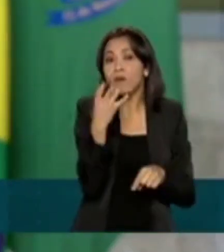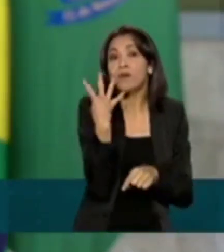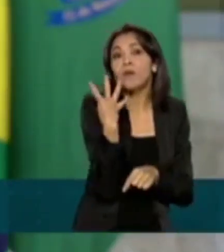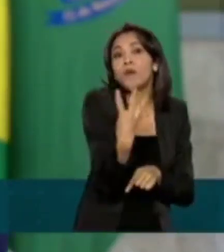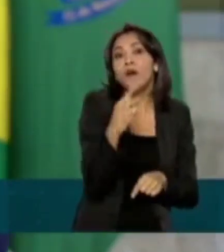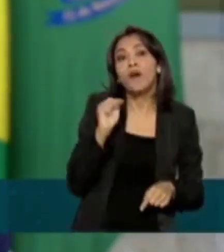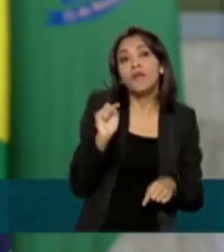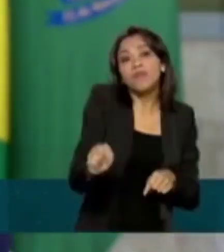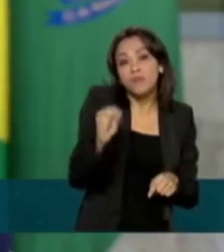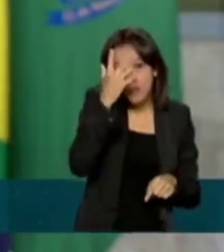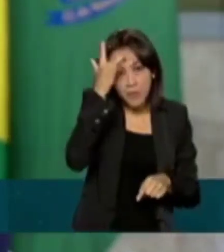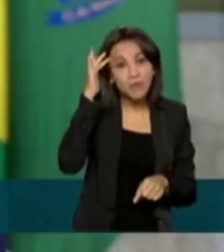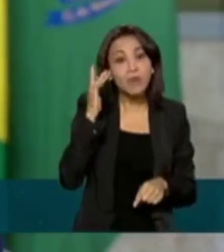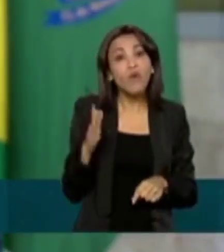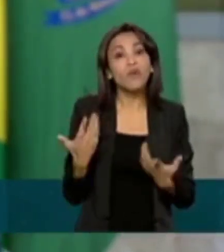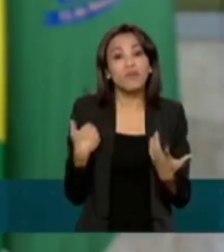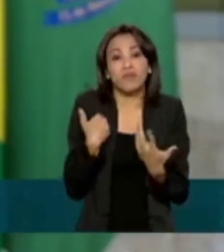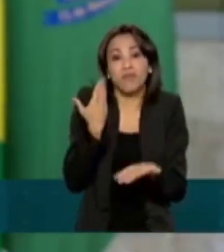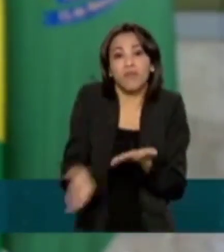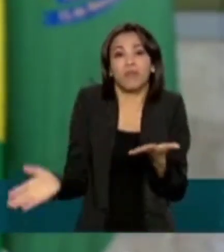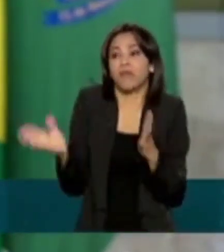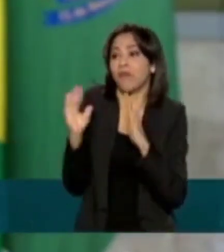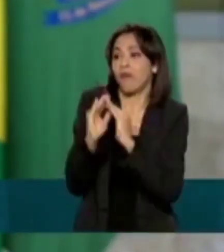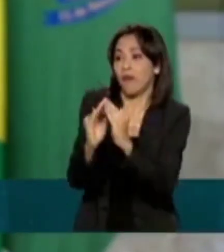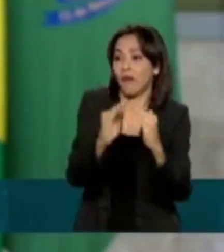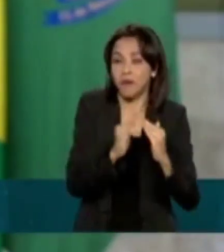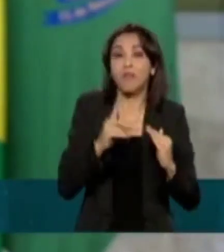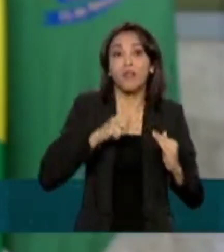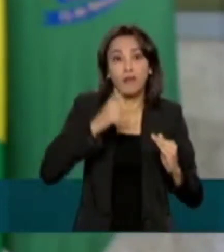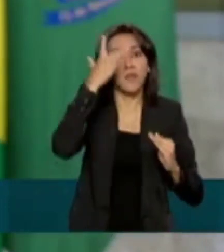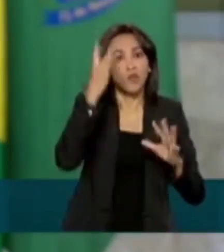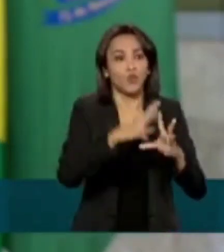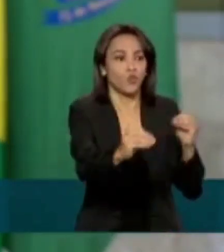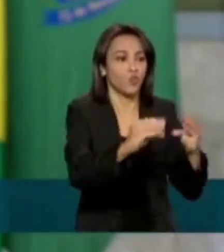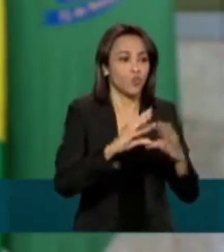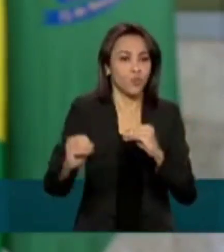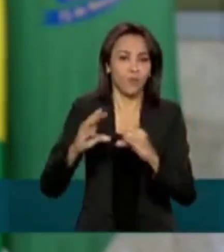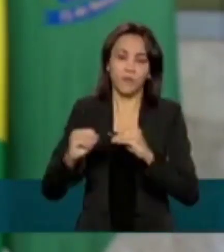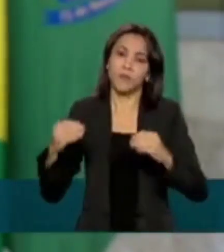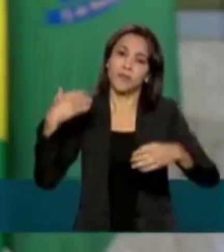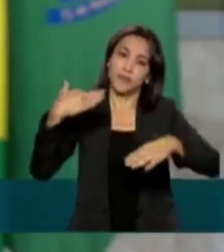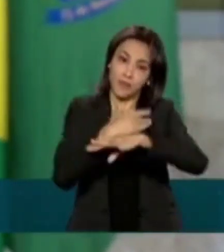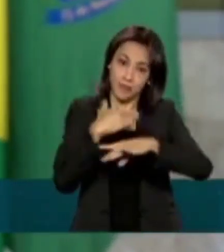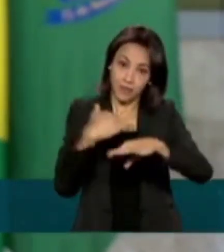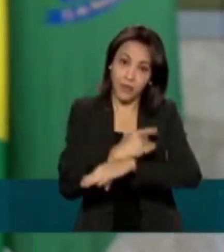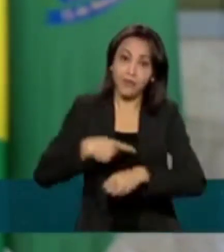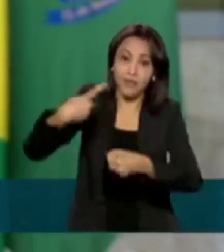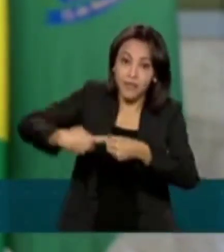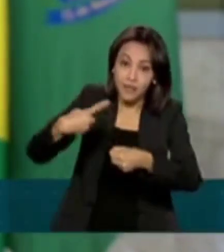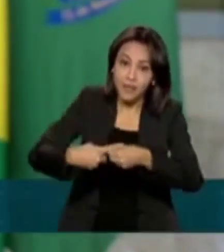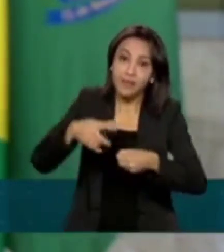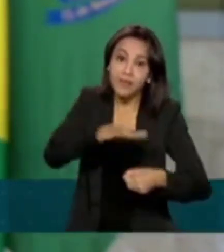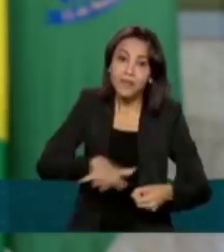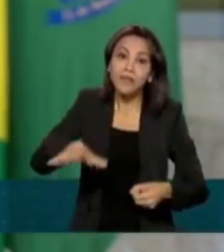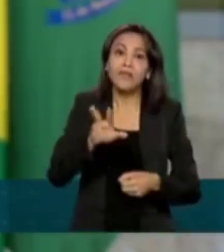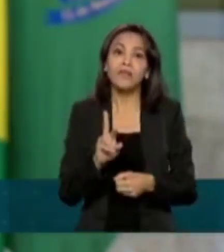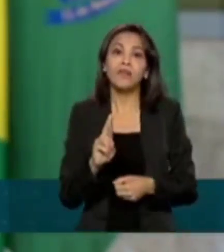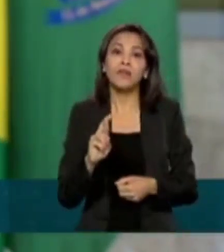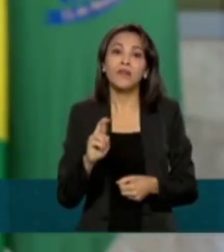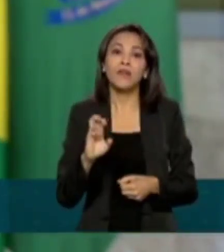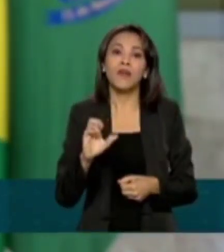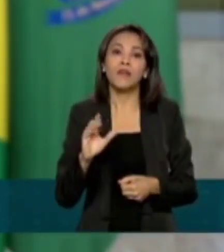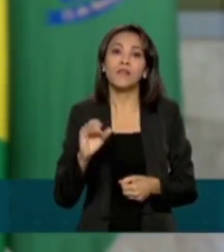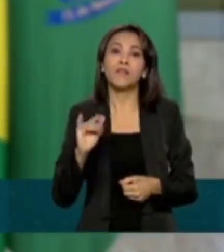pessoas estão desabrigadas e ainda há desaparecidos nas cidades de Recife e também de Olinda. Os municípios de